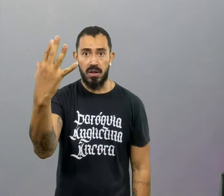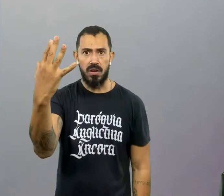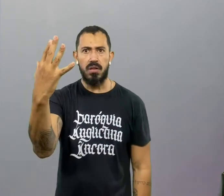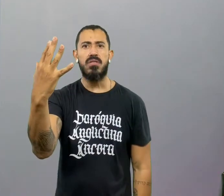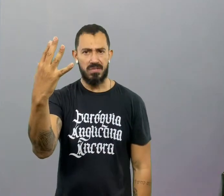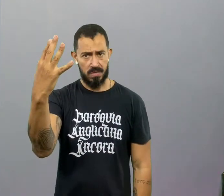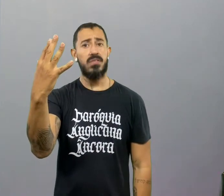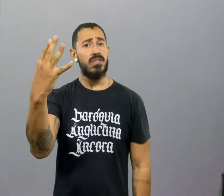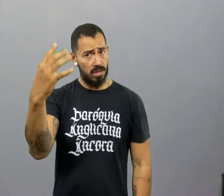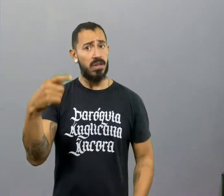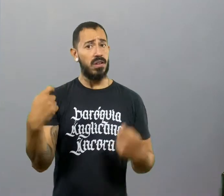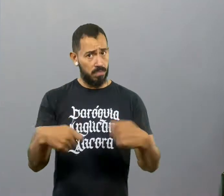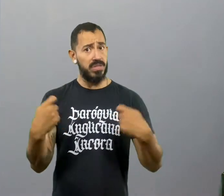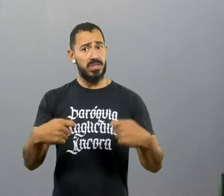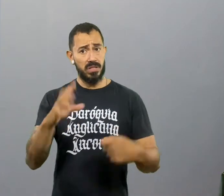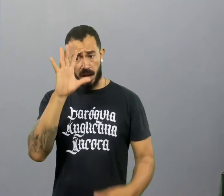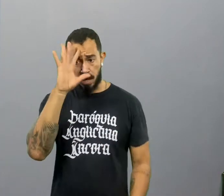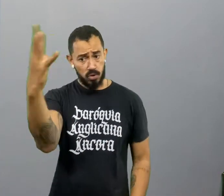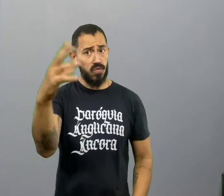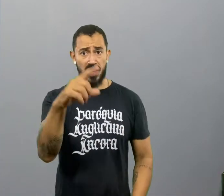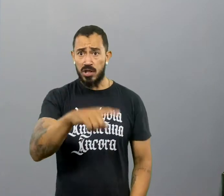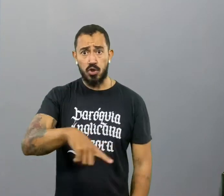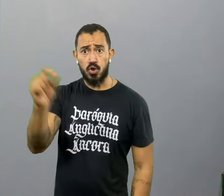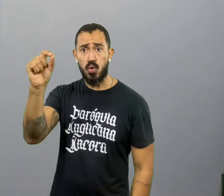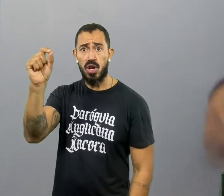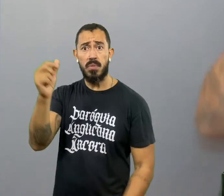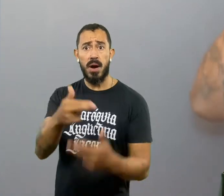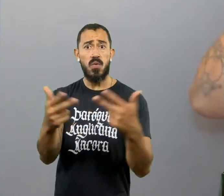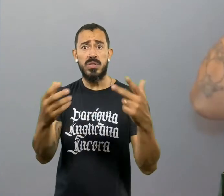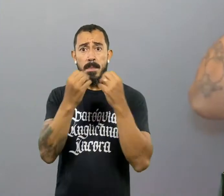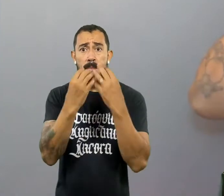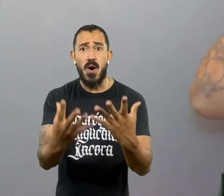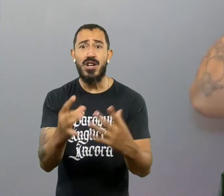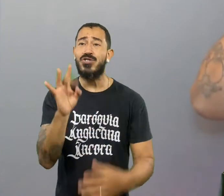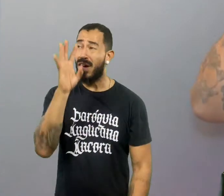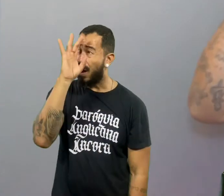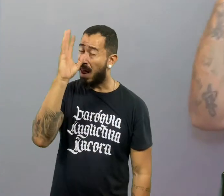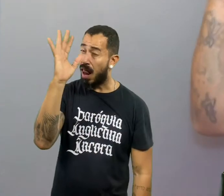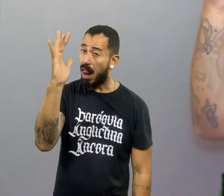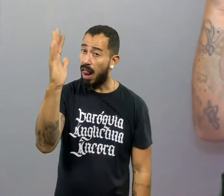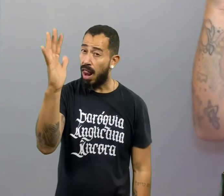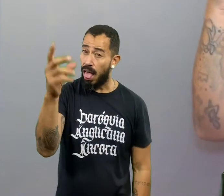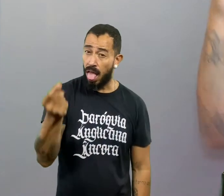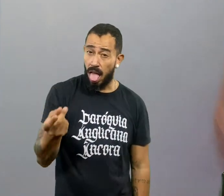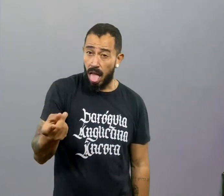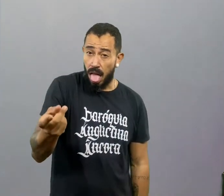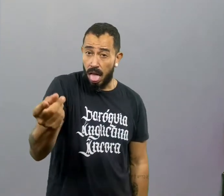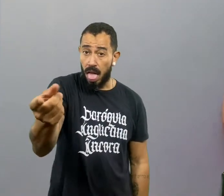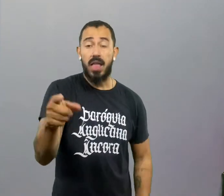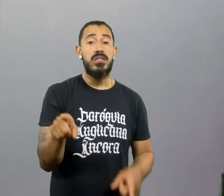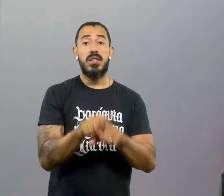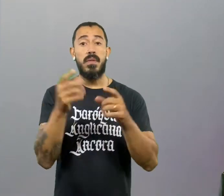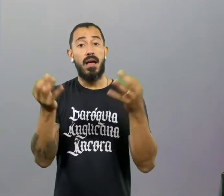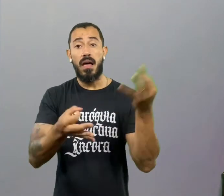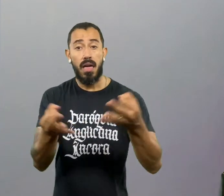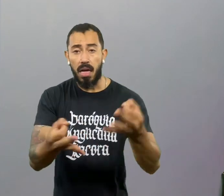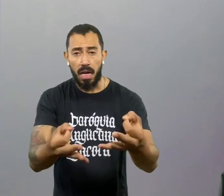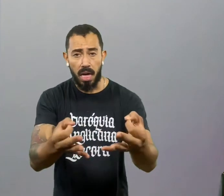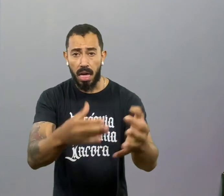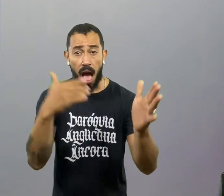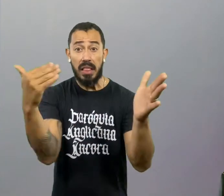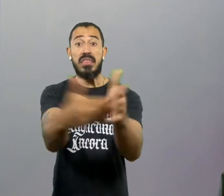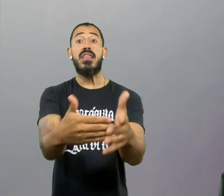tomar decisões na vida e tomar boas decisões. Então, você não só fica refletindo para sempre e nem julgando as coisas para